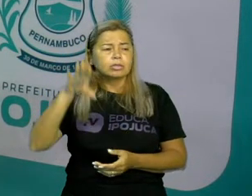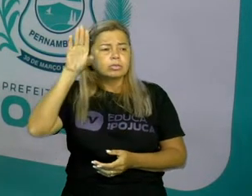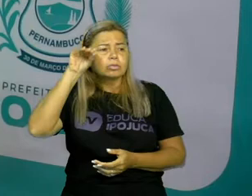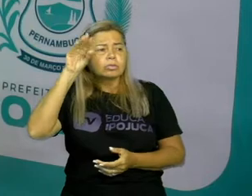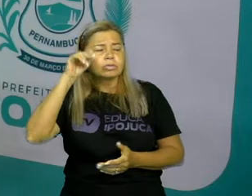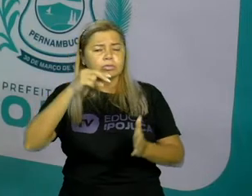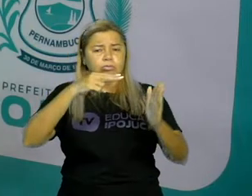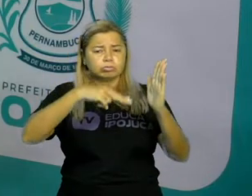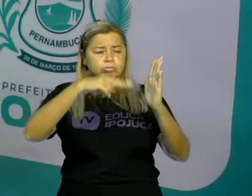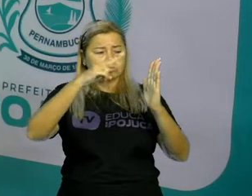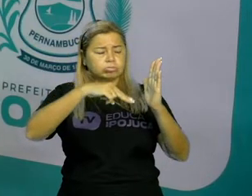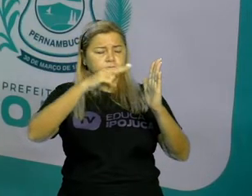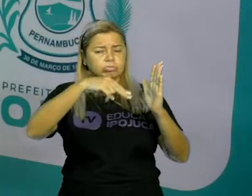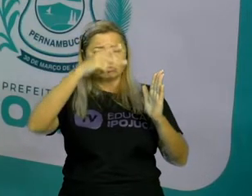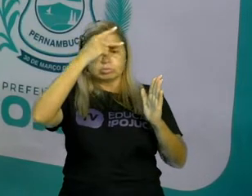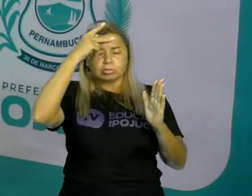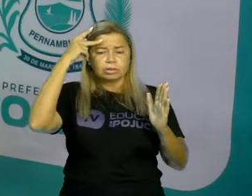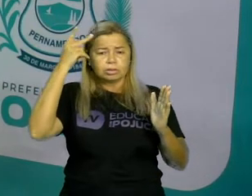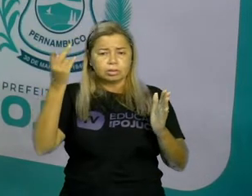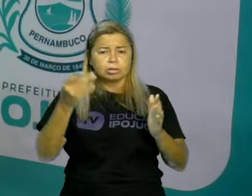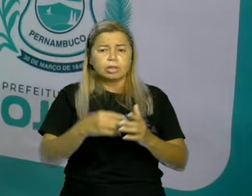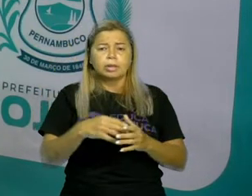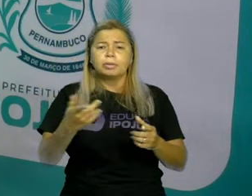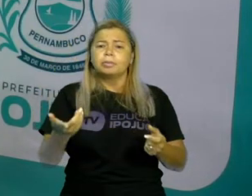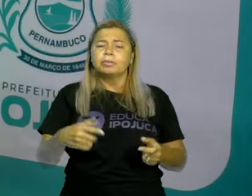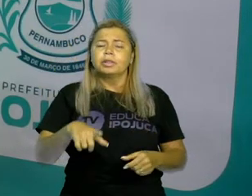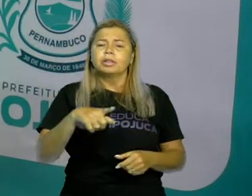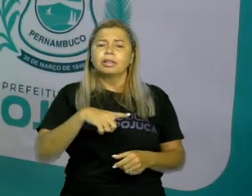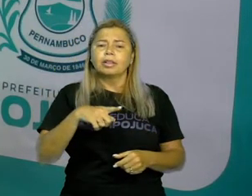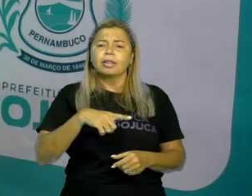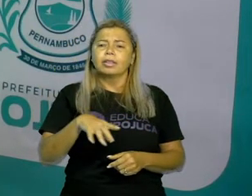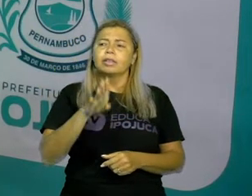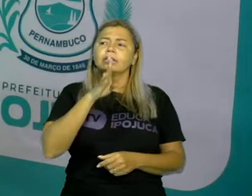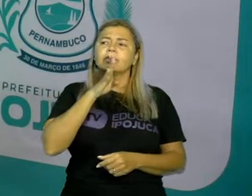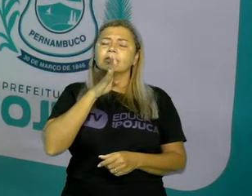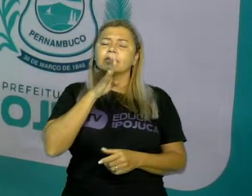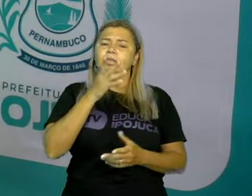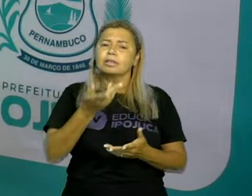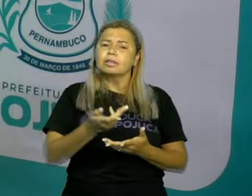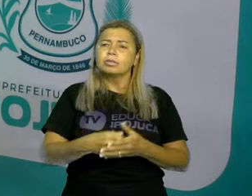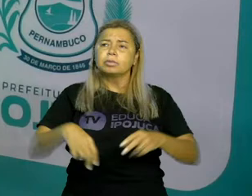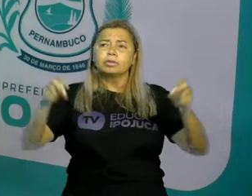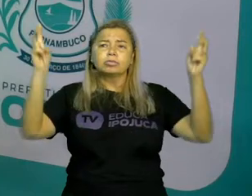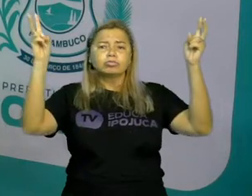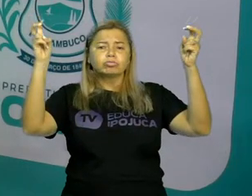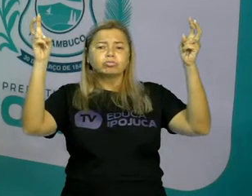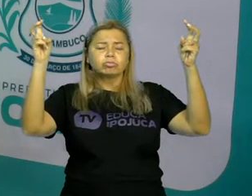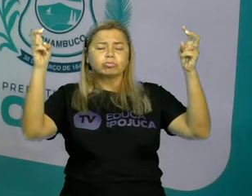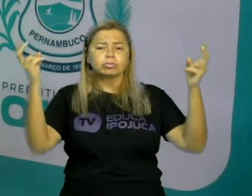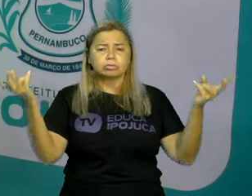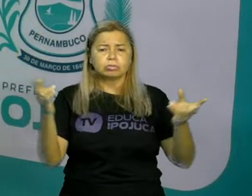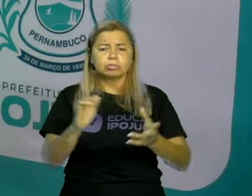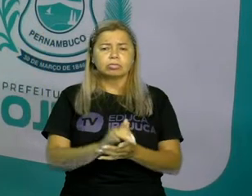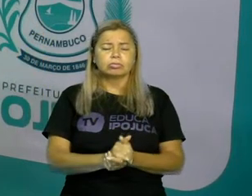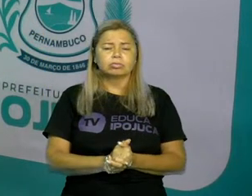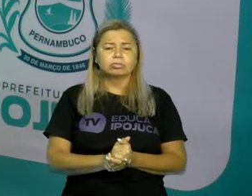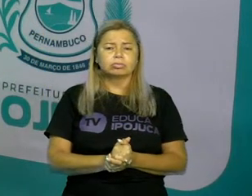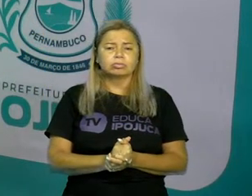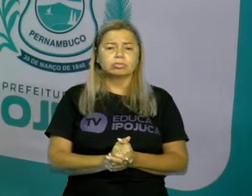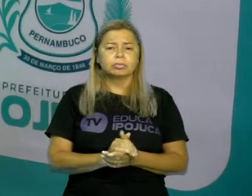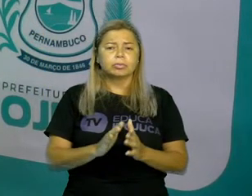que ele possa obter conhecimento sobre um determinado assunto. Ou sobre um